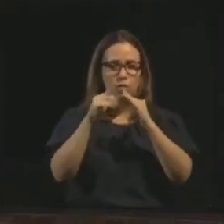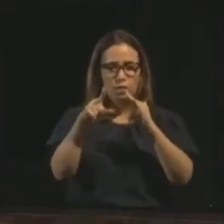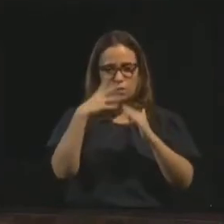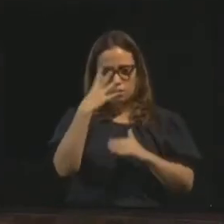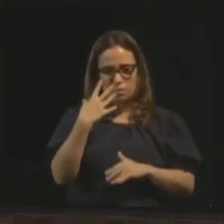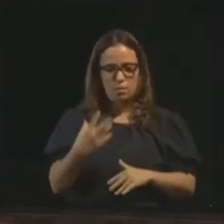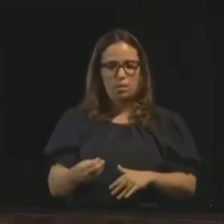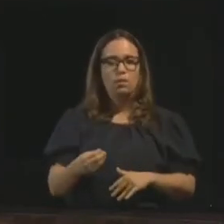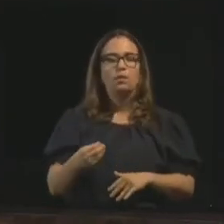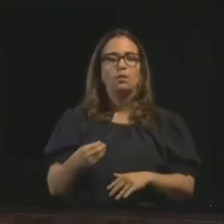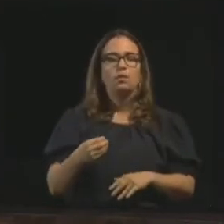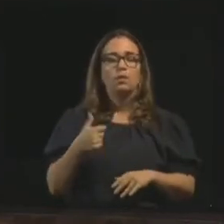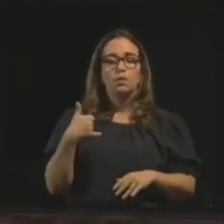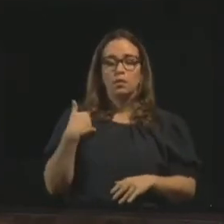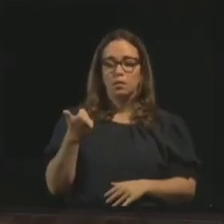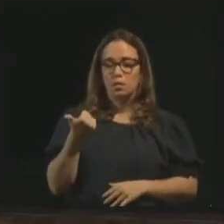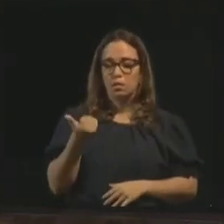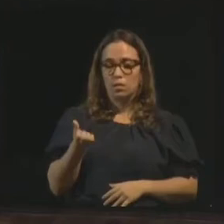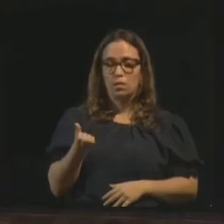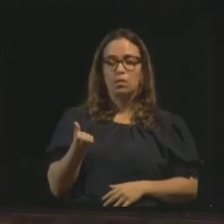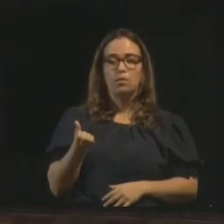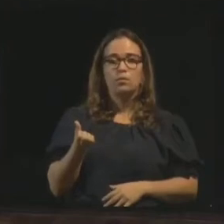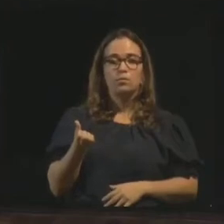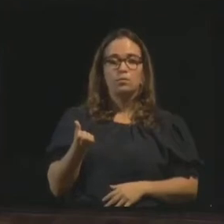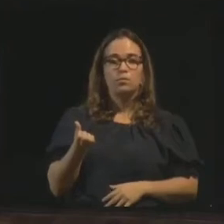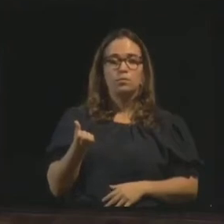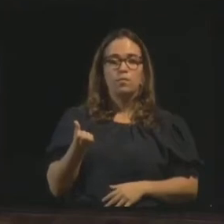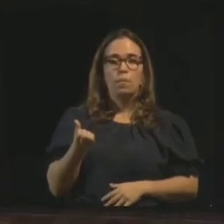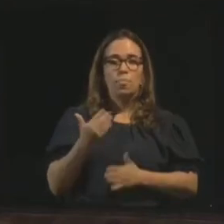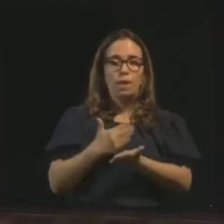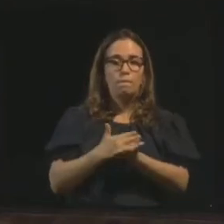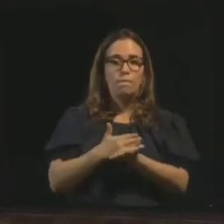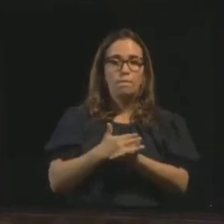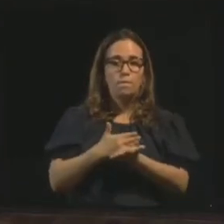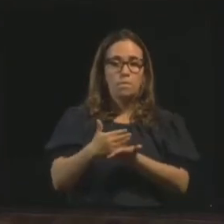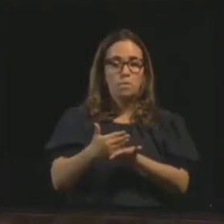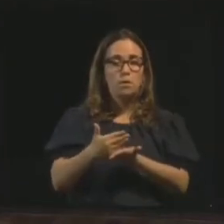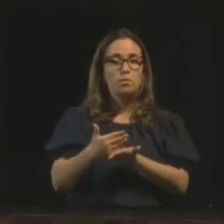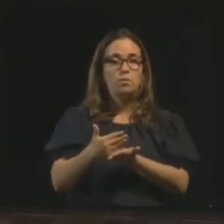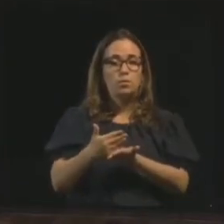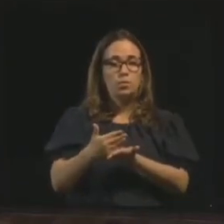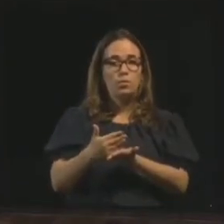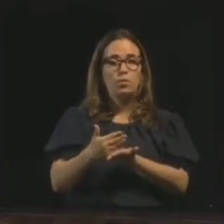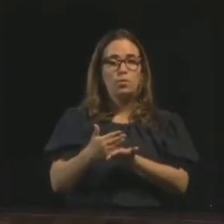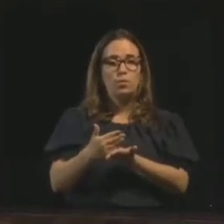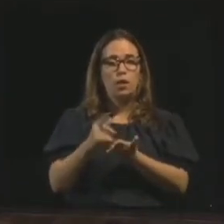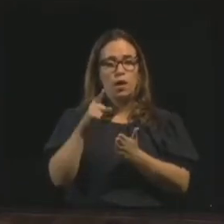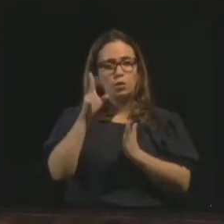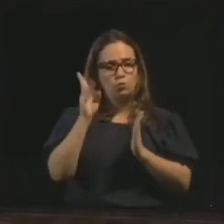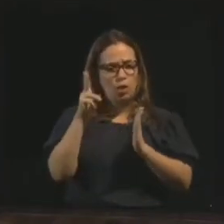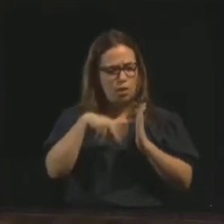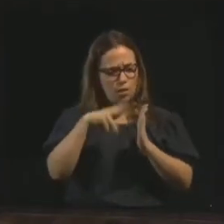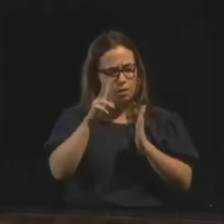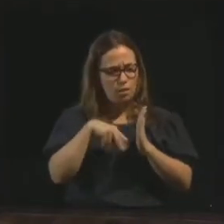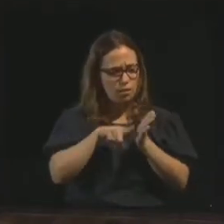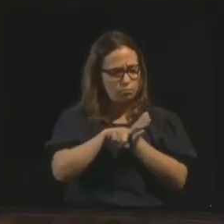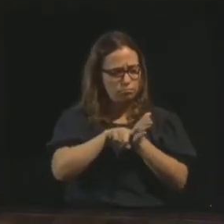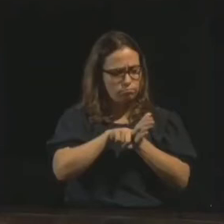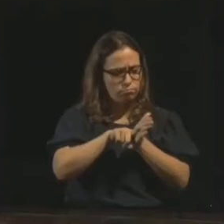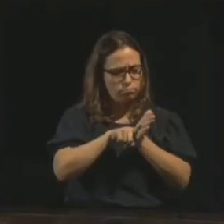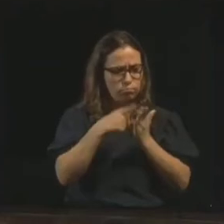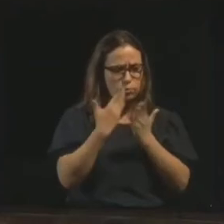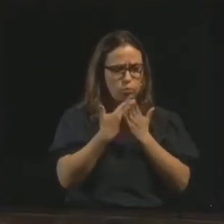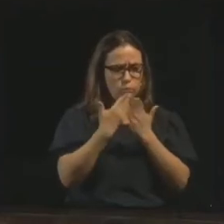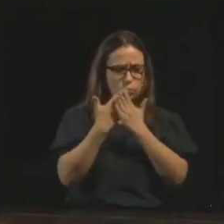e, com cerca de apenas 16 anos, como os trabalhadores viram que ele já tinha lido muito mais obras e era muito mais